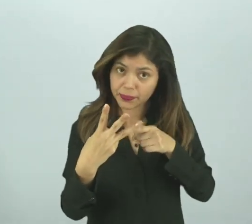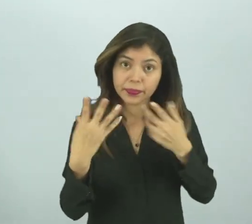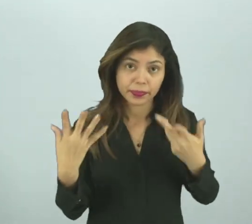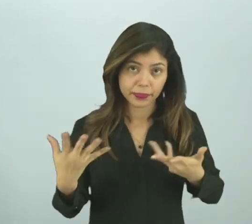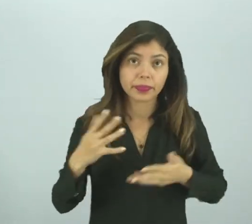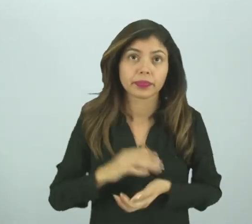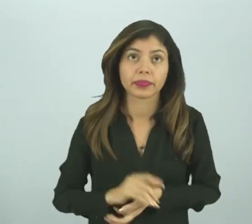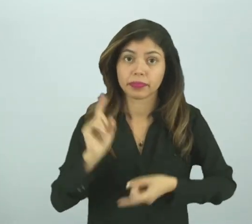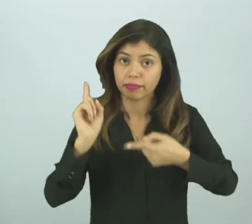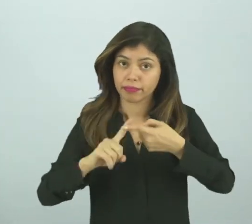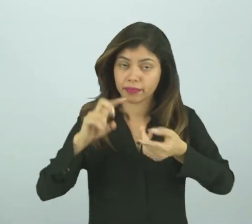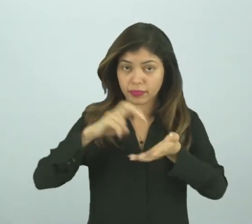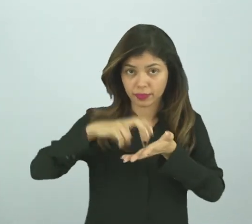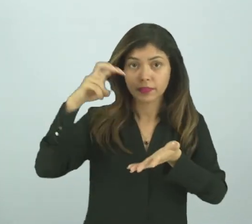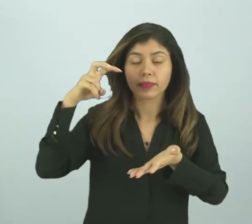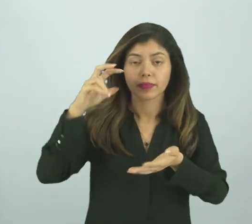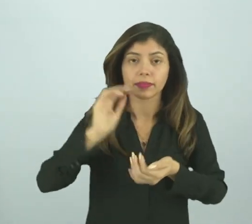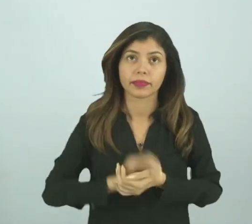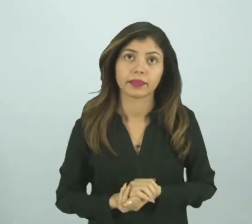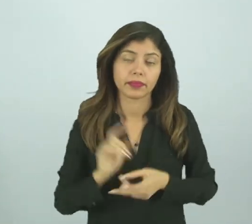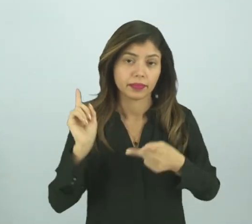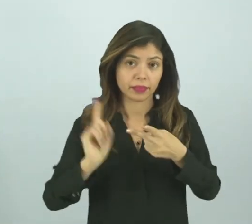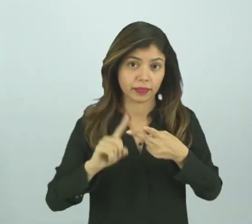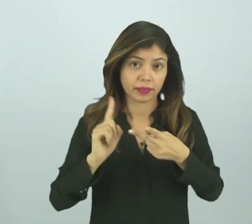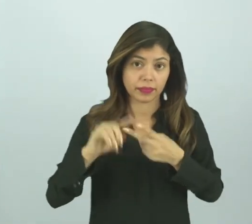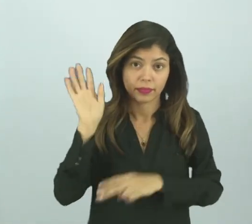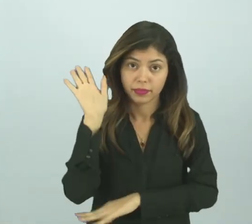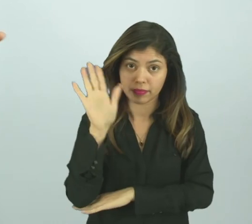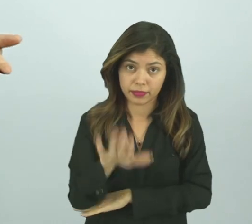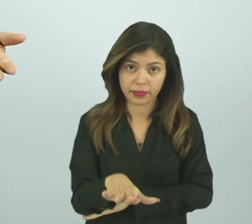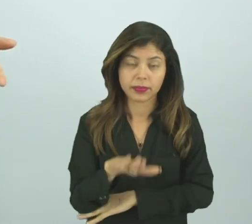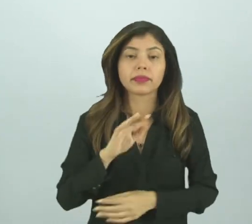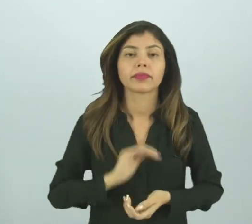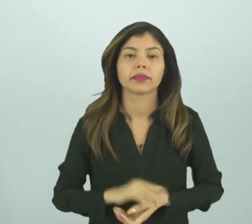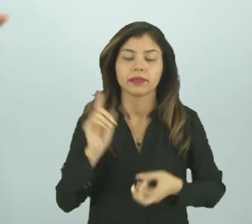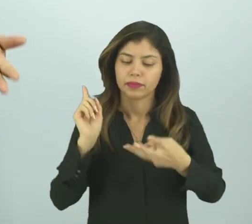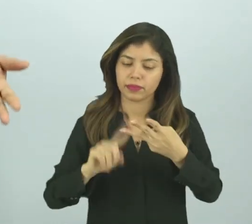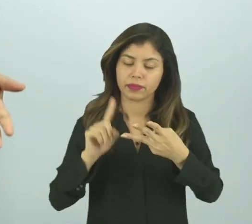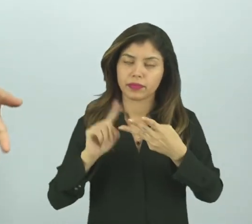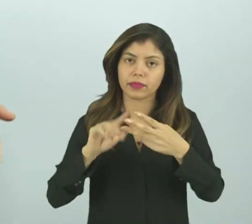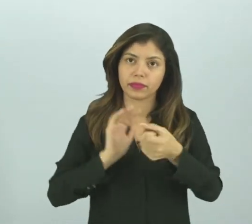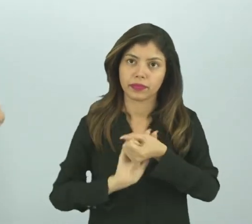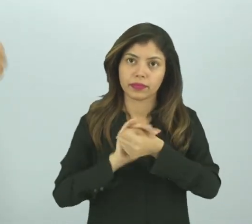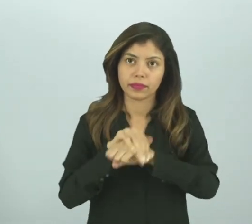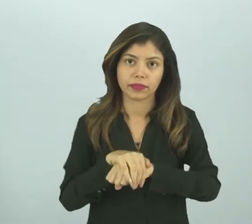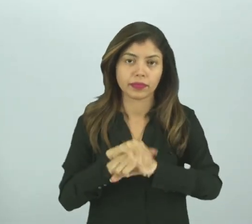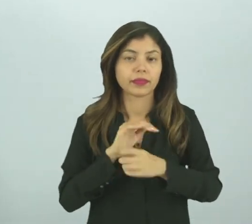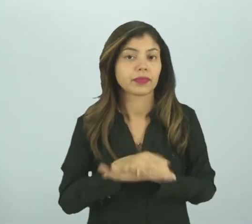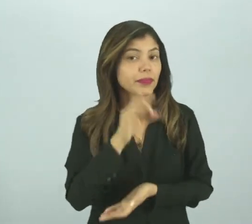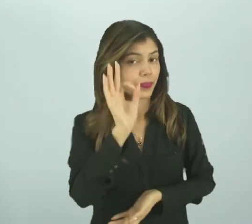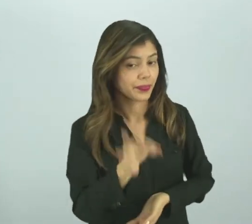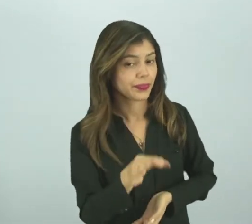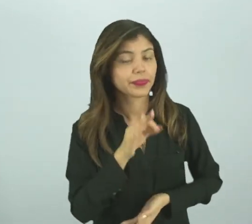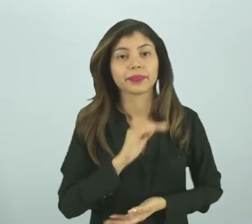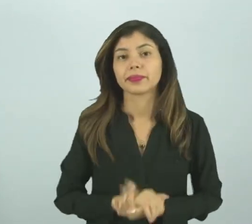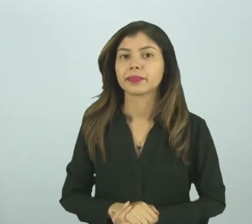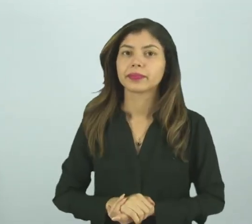períodos. O período da manhã, o período da tarde e o período da noite, certo?